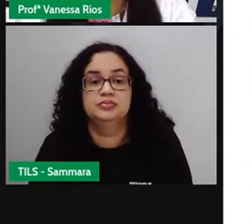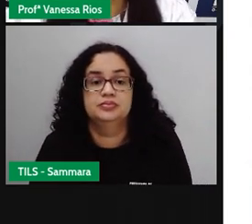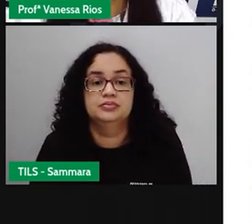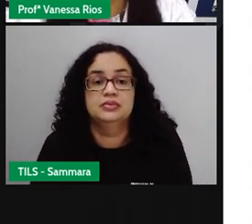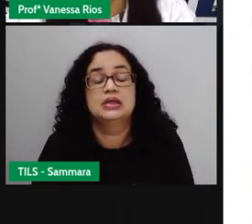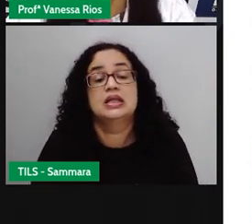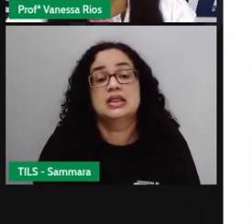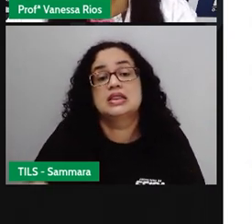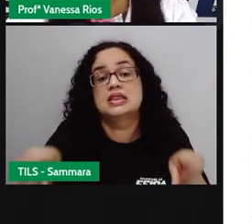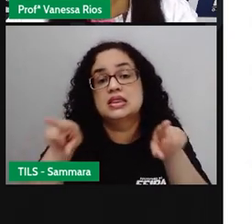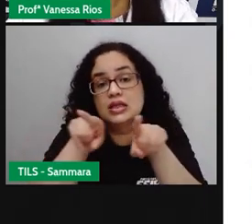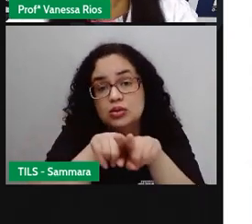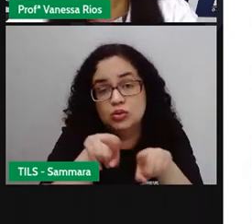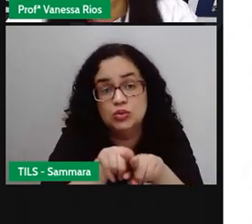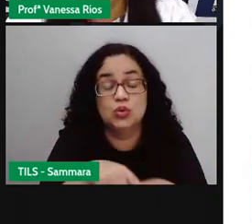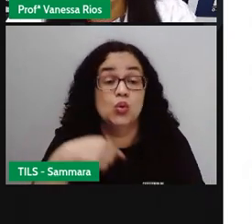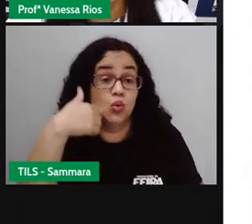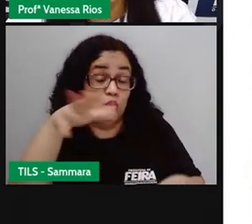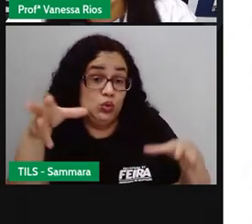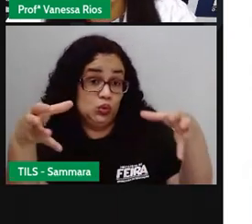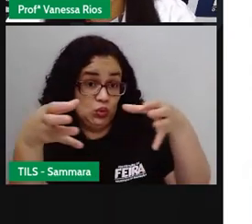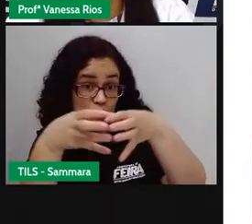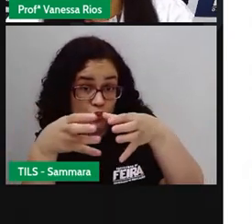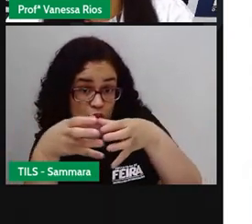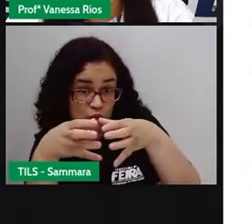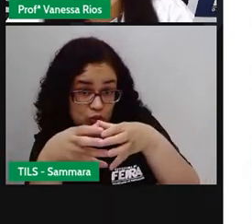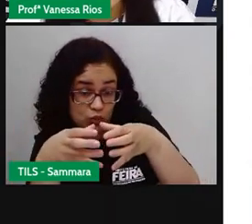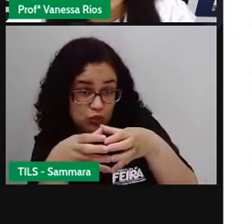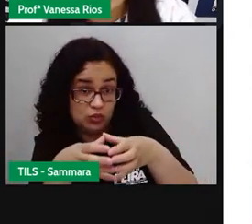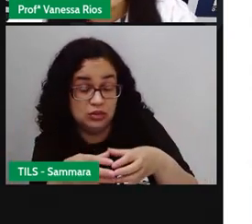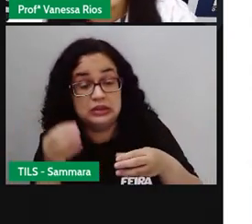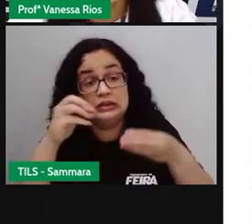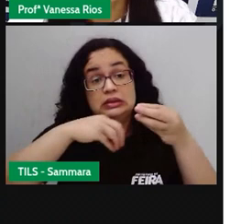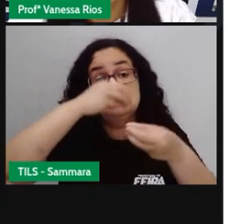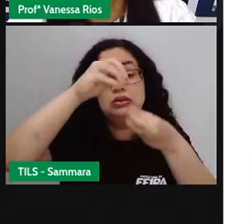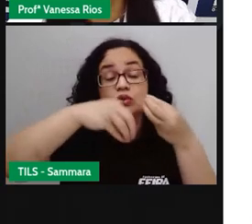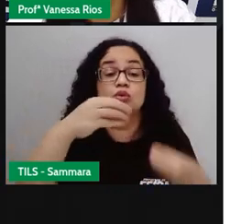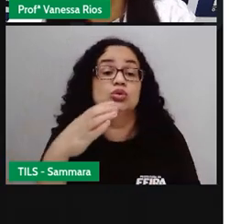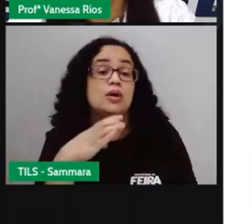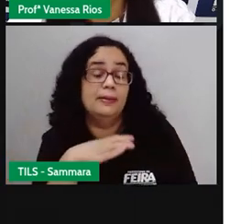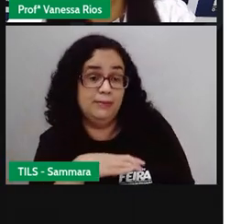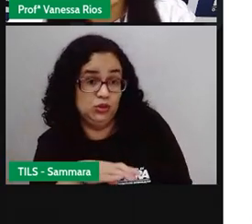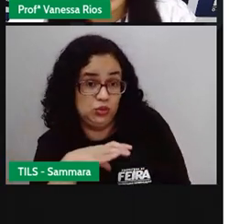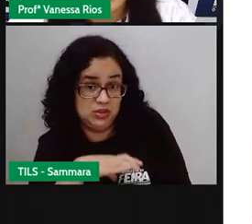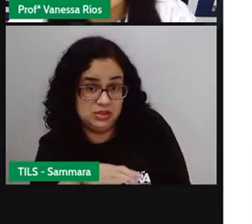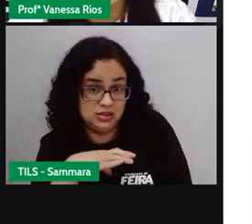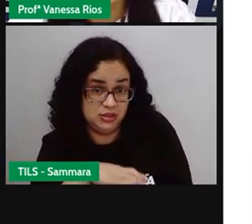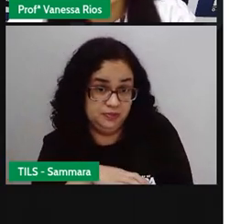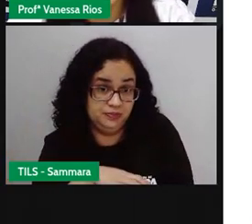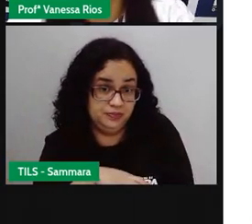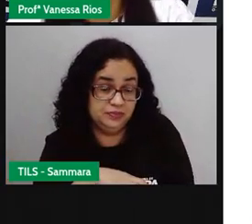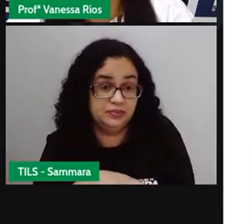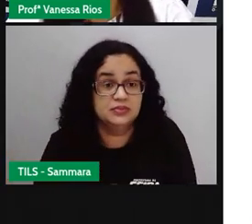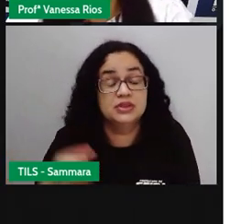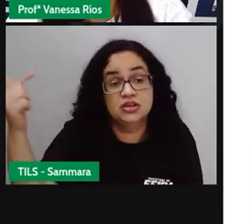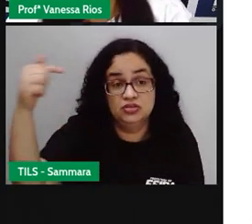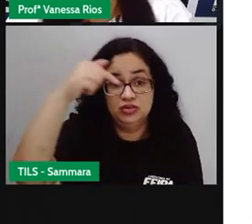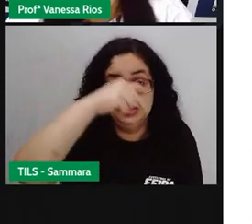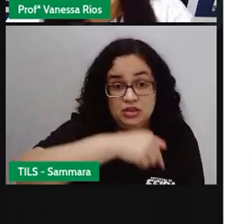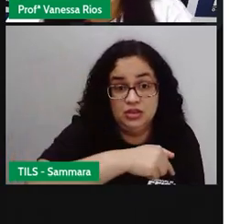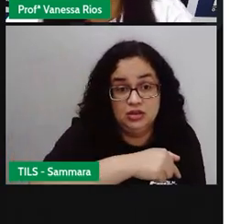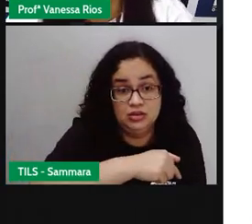E também um outro grupo que fez parte aí dessa mistura, que foram os portugueses, que vieram para